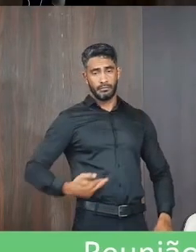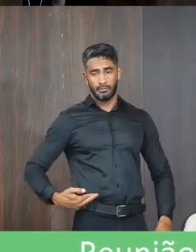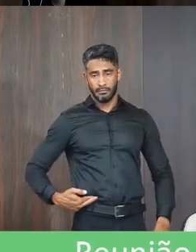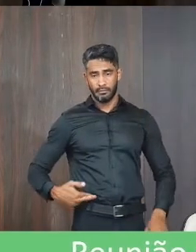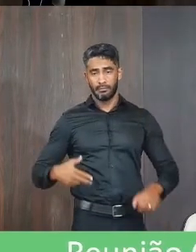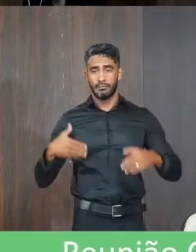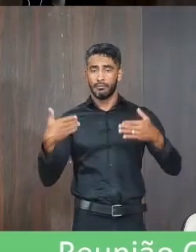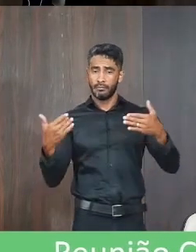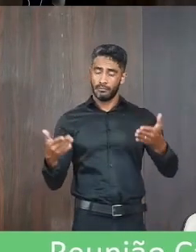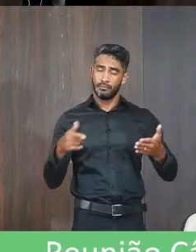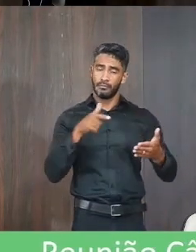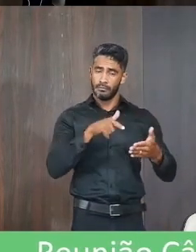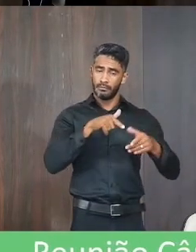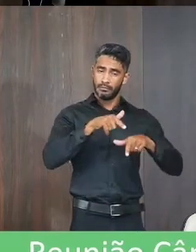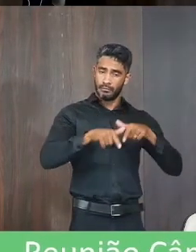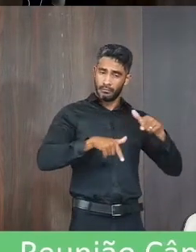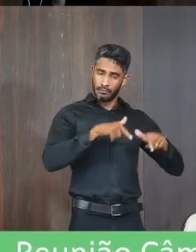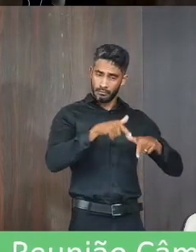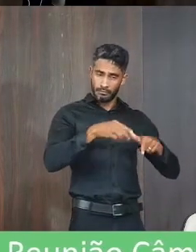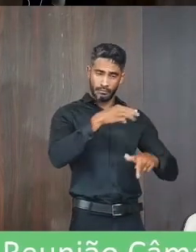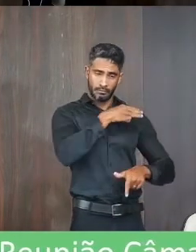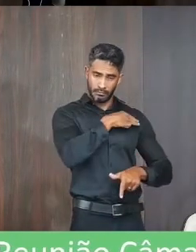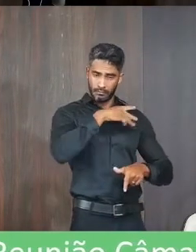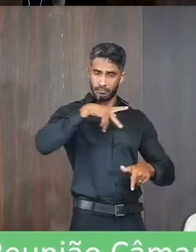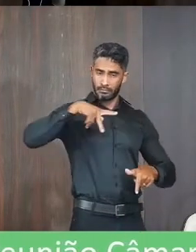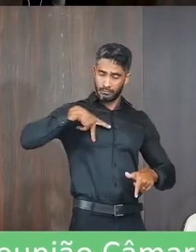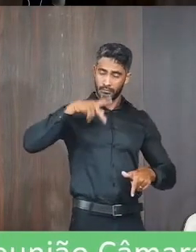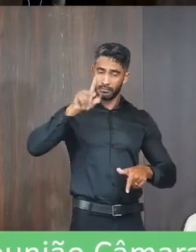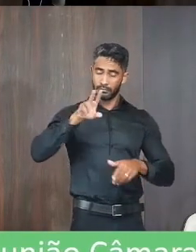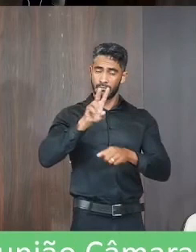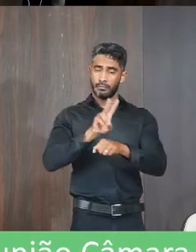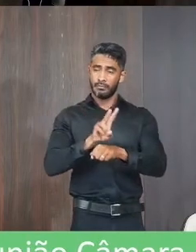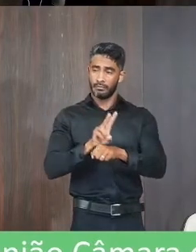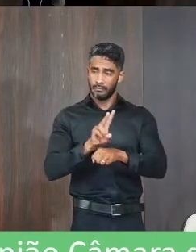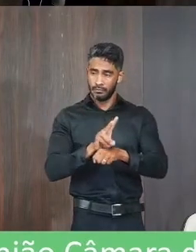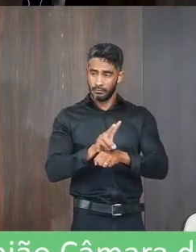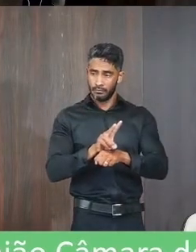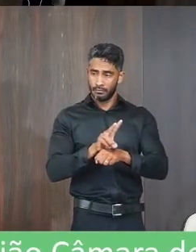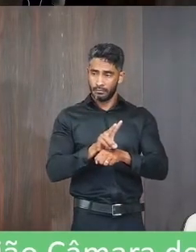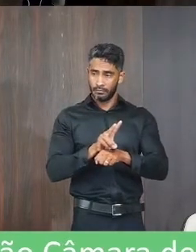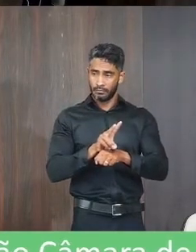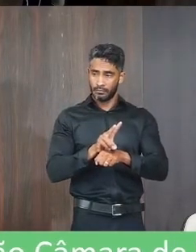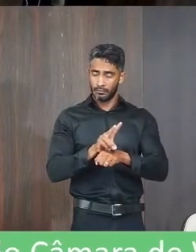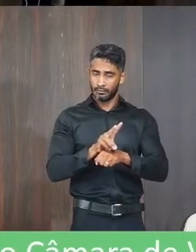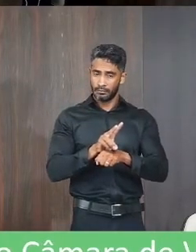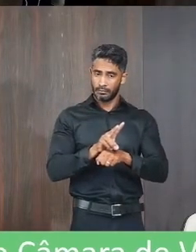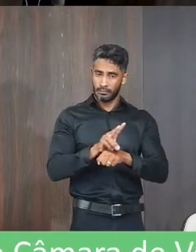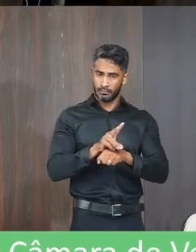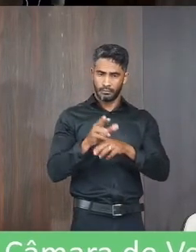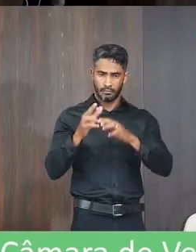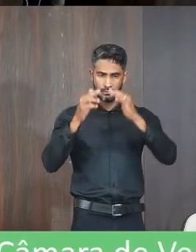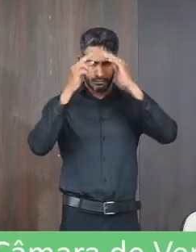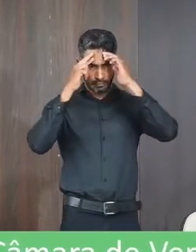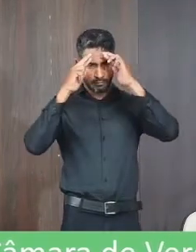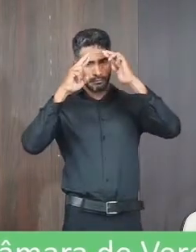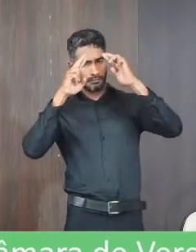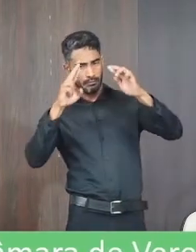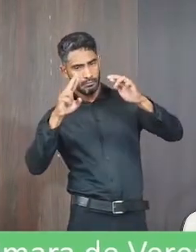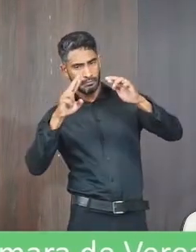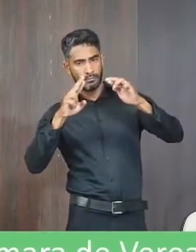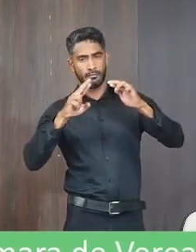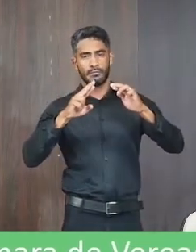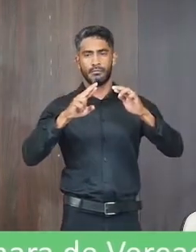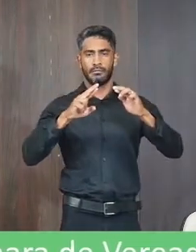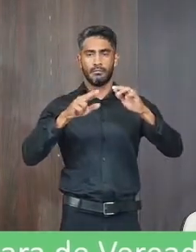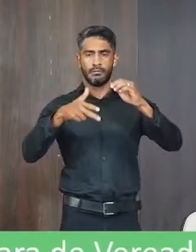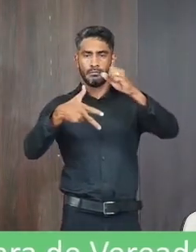Considerando que a função institucional do Ministério Público zelar pelo efetivo respeito dos poderes públicos